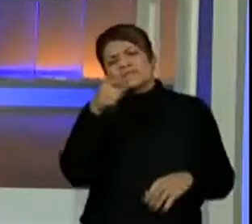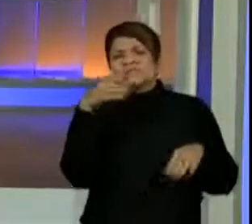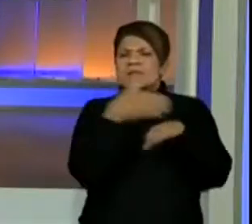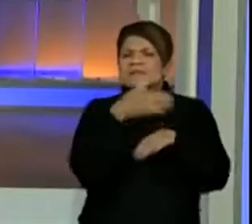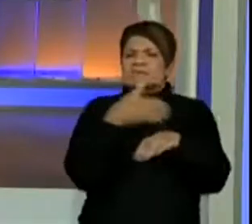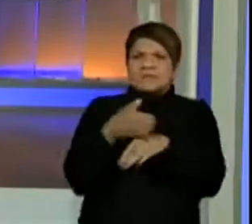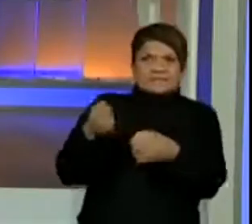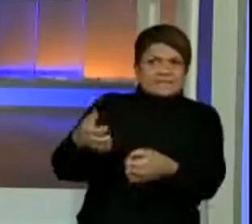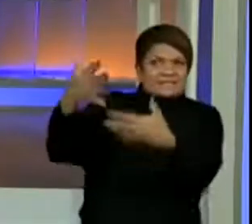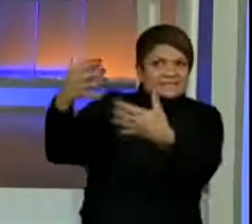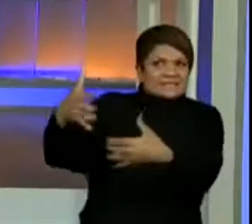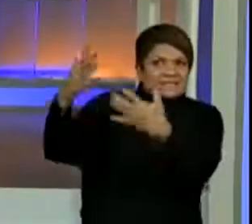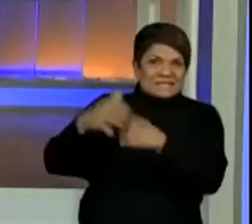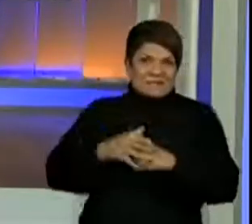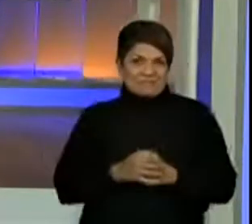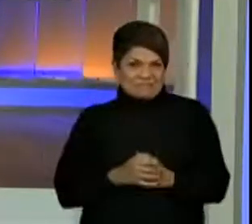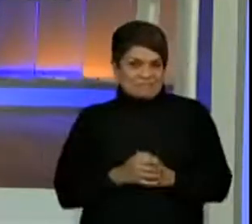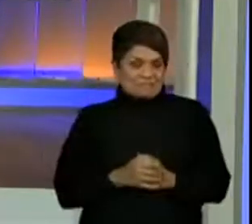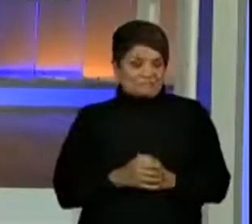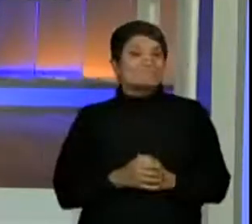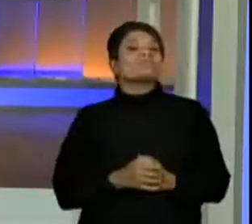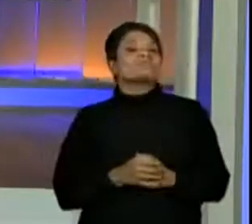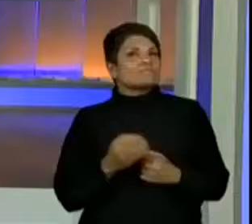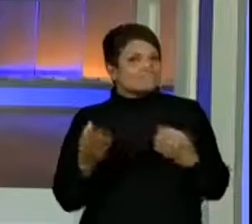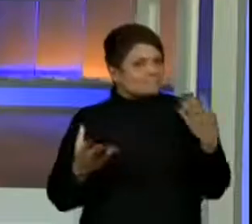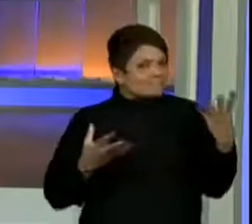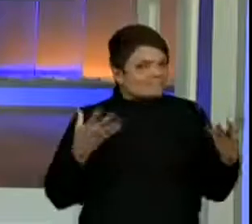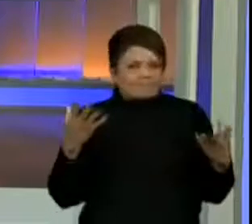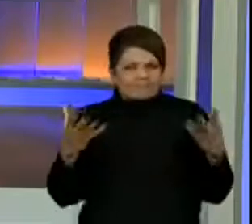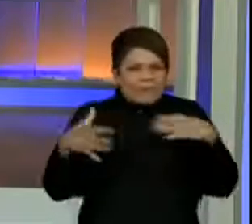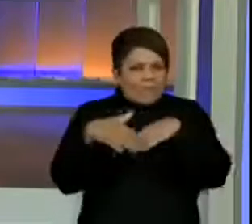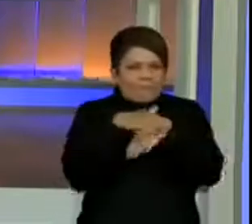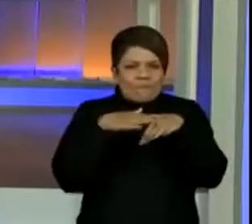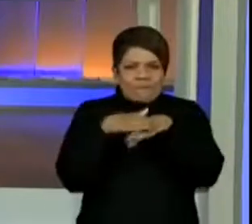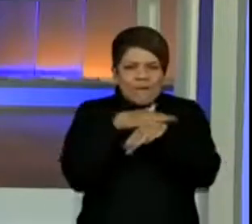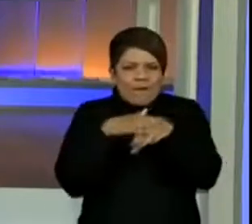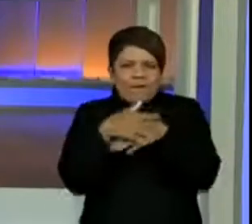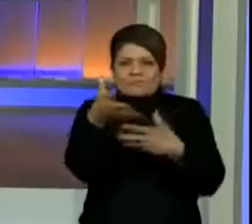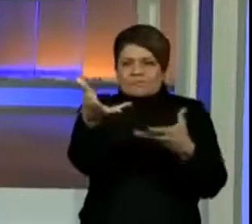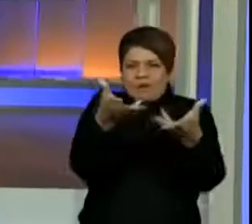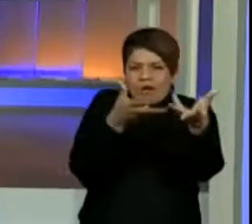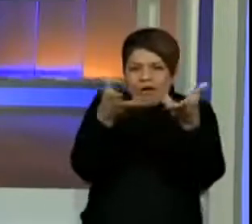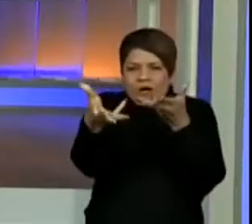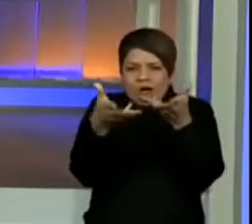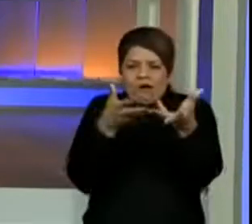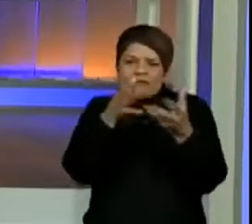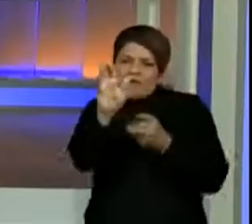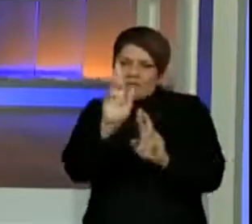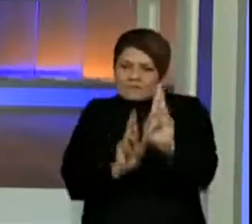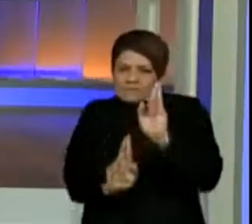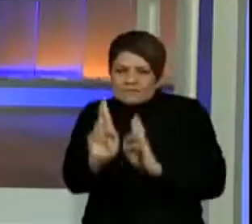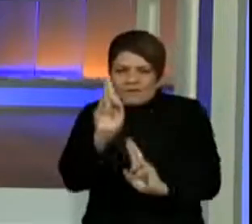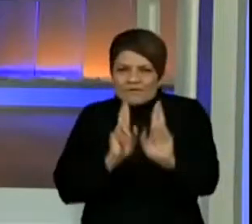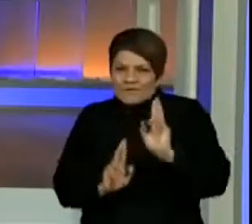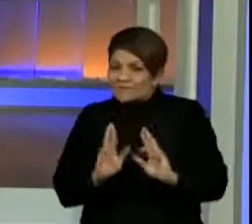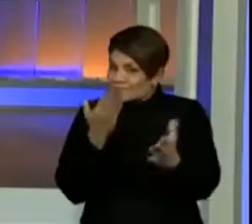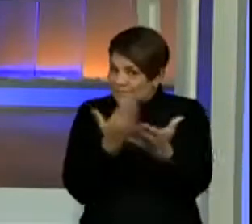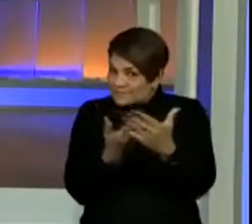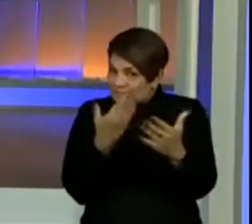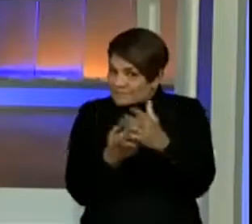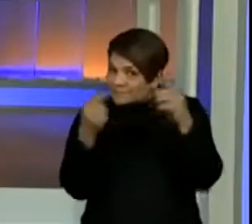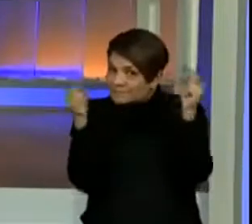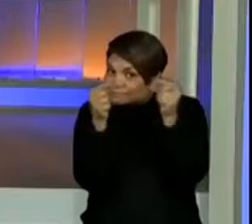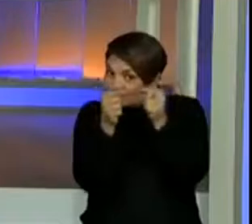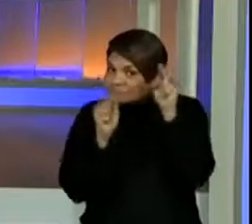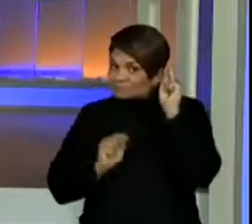chat com conversas, troca de respostas da aula, hein?